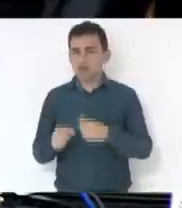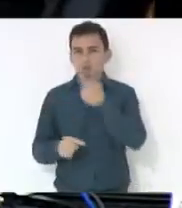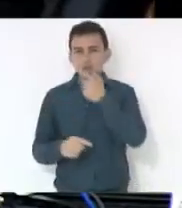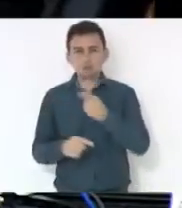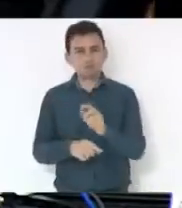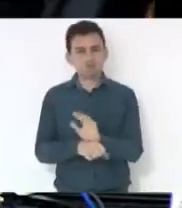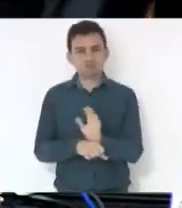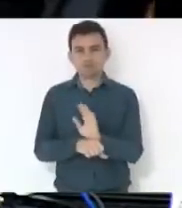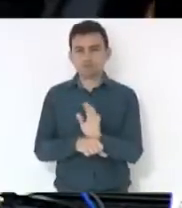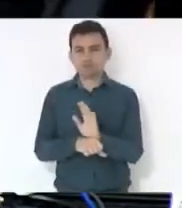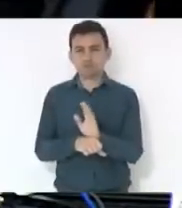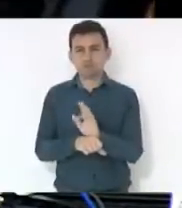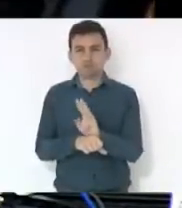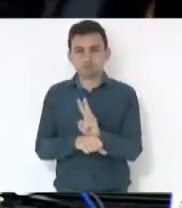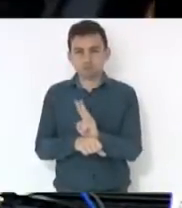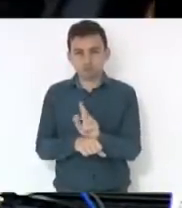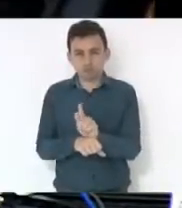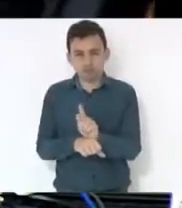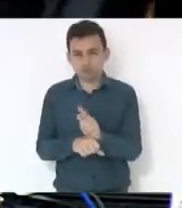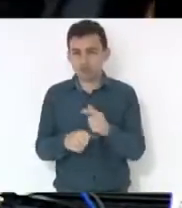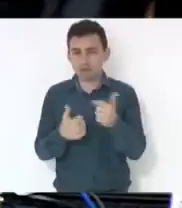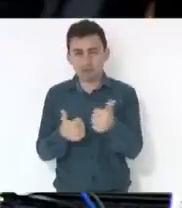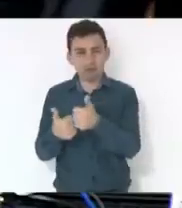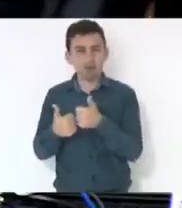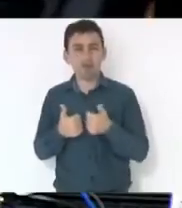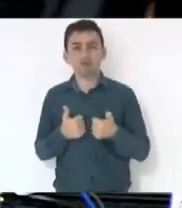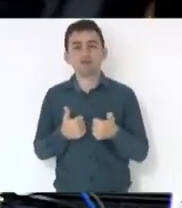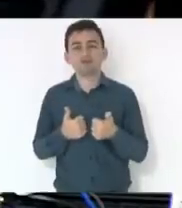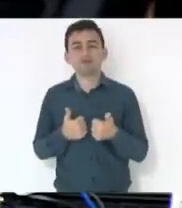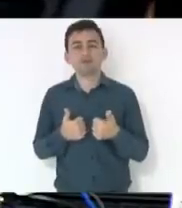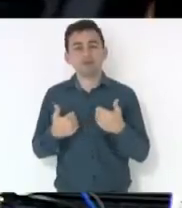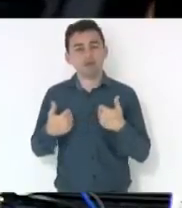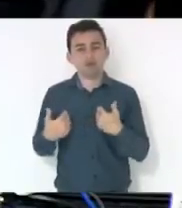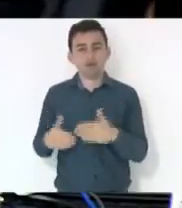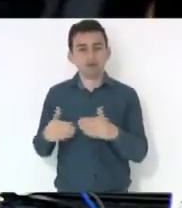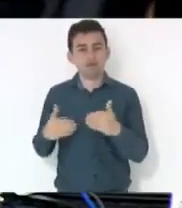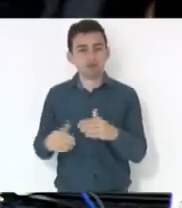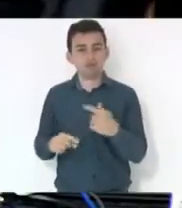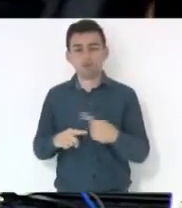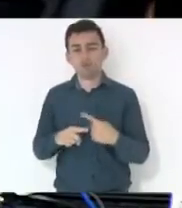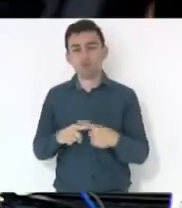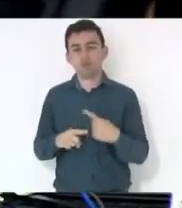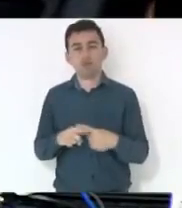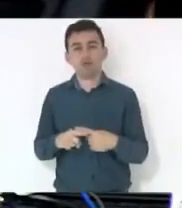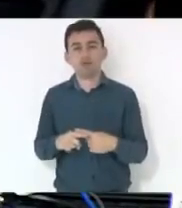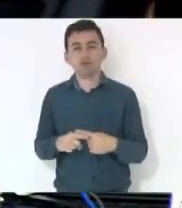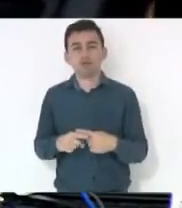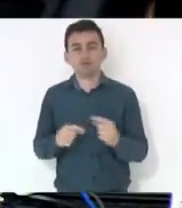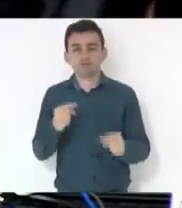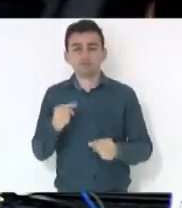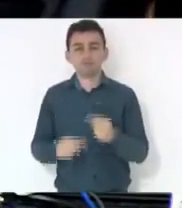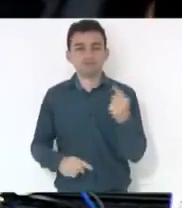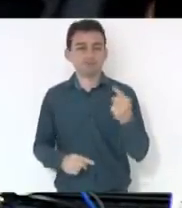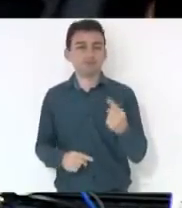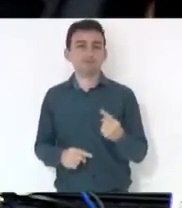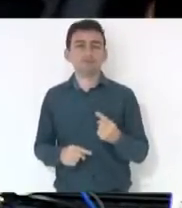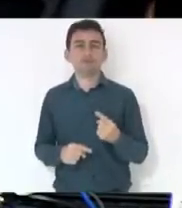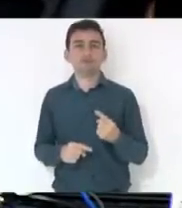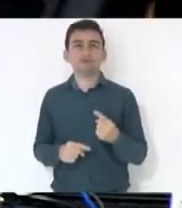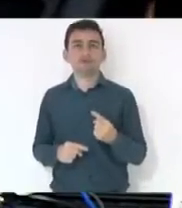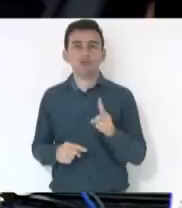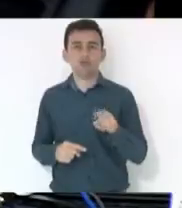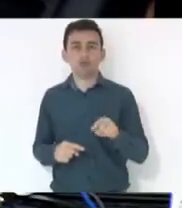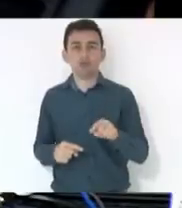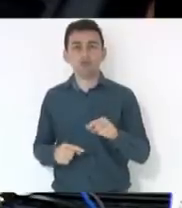como em outras ocasiões, mas eu não poderia deixar em virtude dos argumentos que não são consistentes, que são argumentos pela